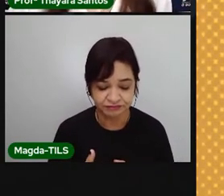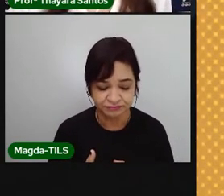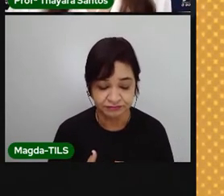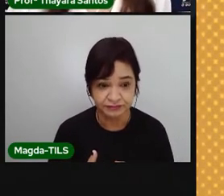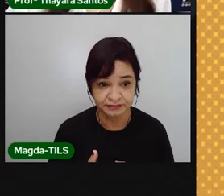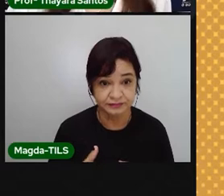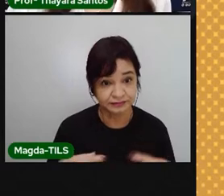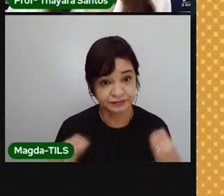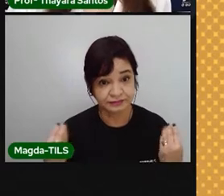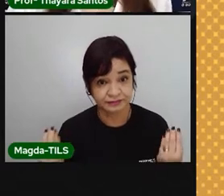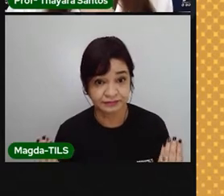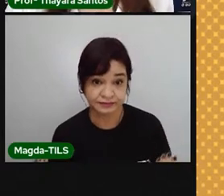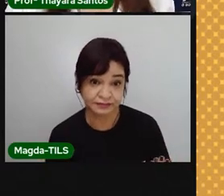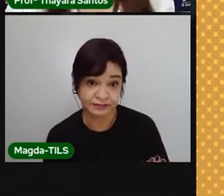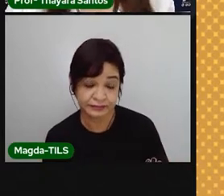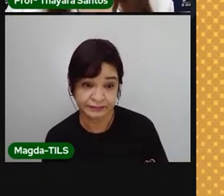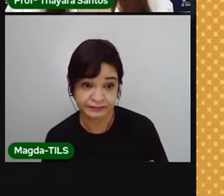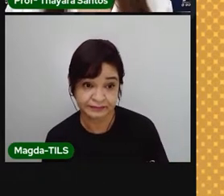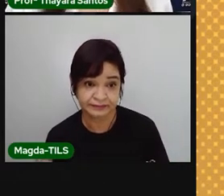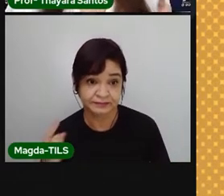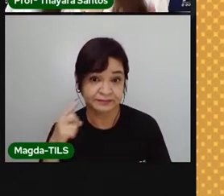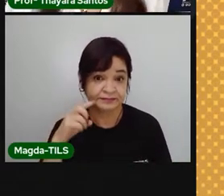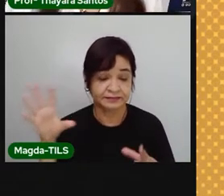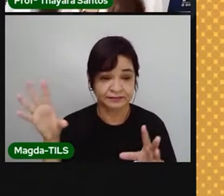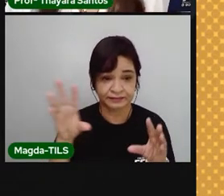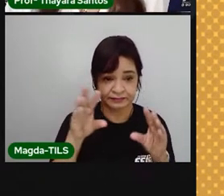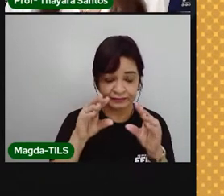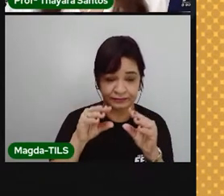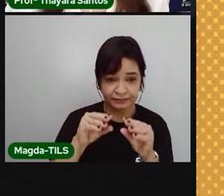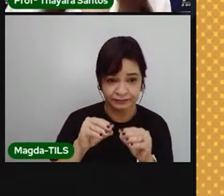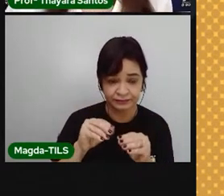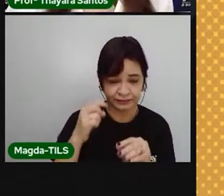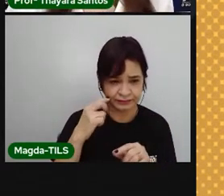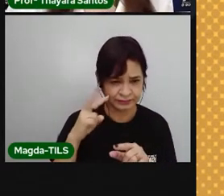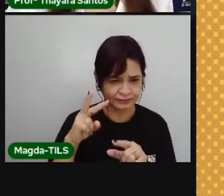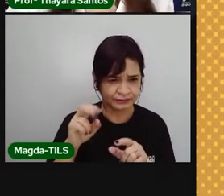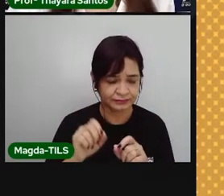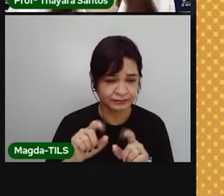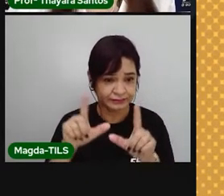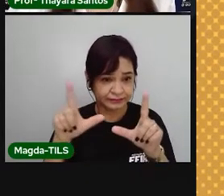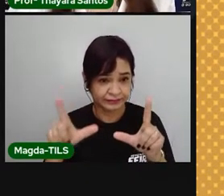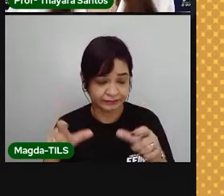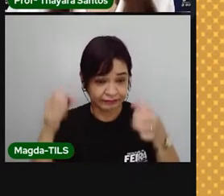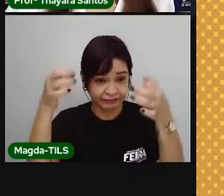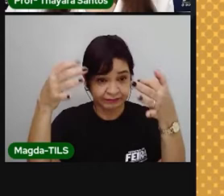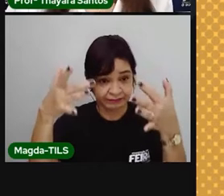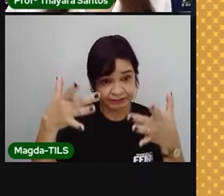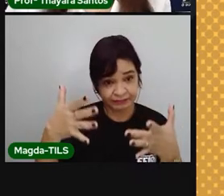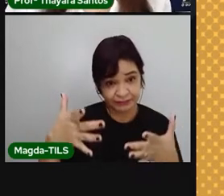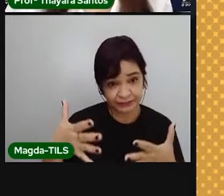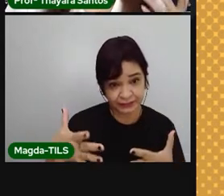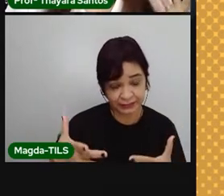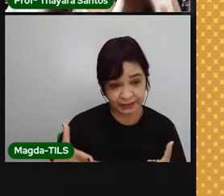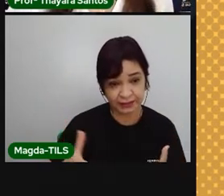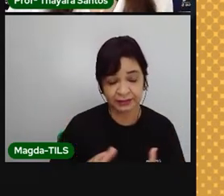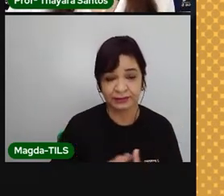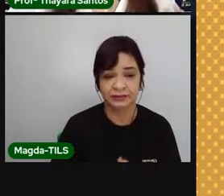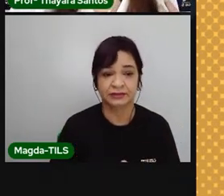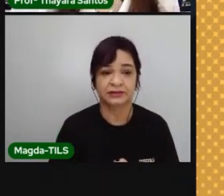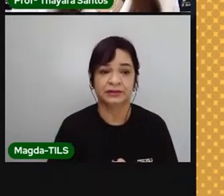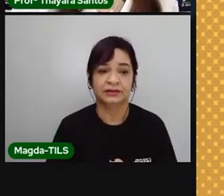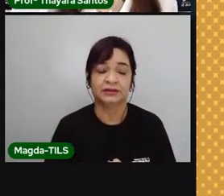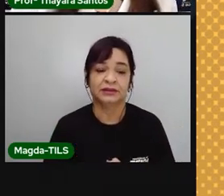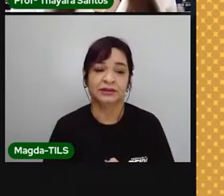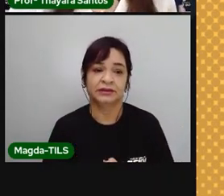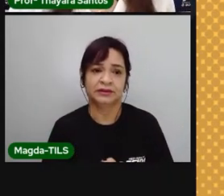Então, a gente fez esse resuminho depois de assistir aquele vídeo lá, explicando o que era o efeito estufa. A gente viu que esse efeito estufa é um